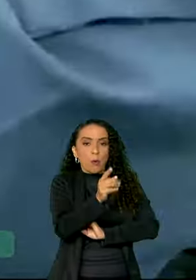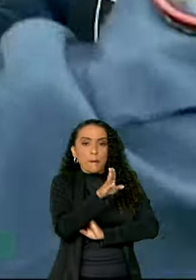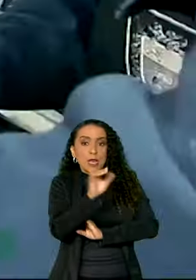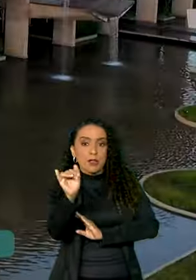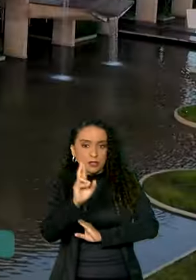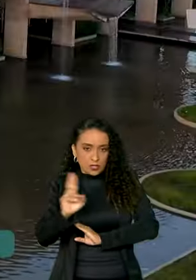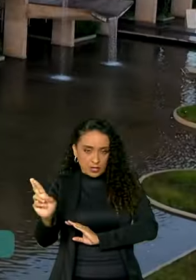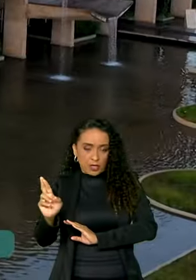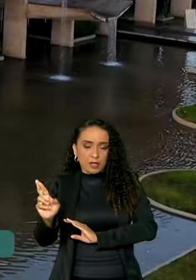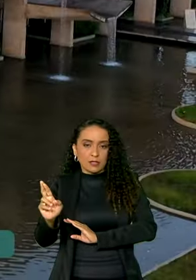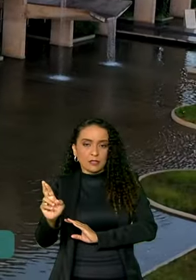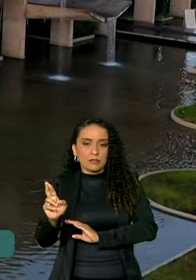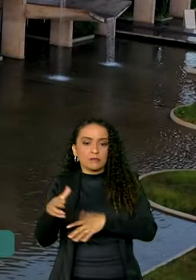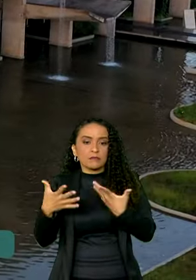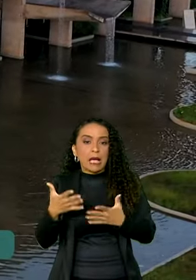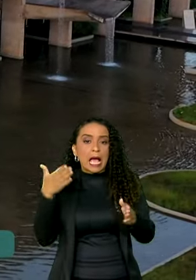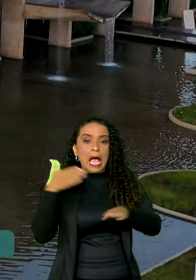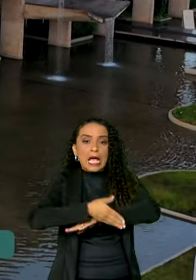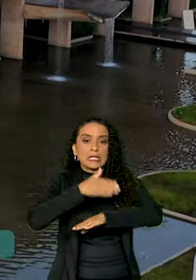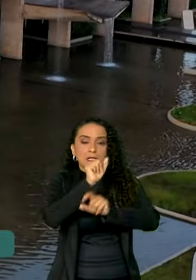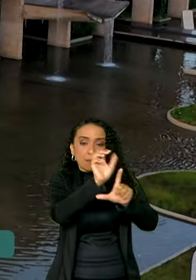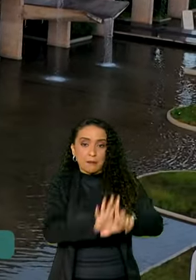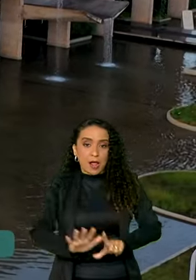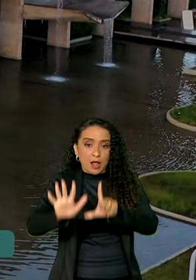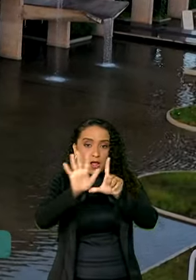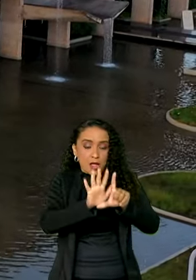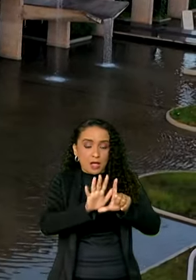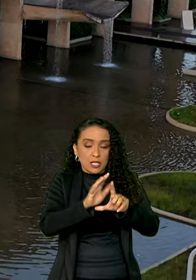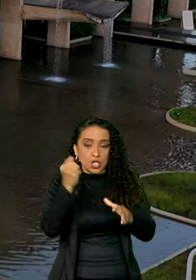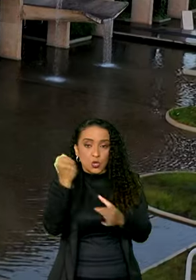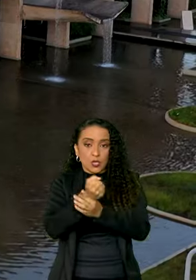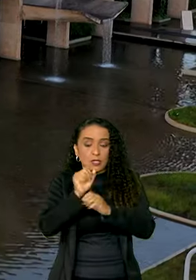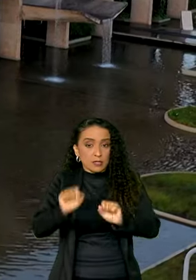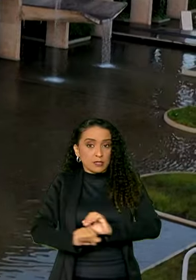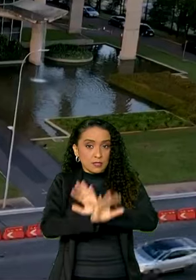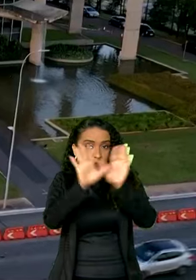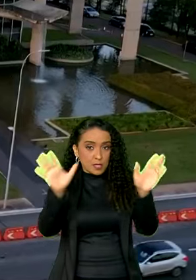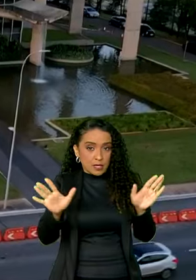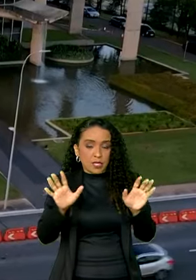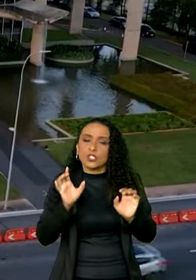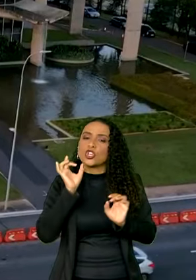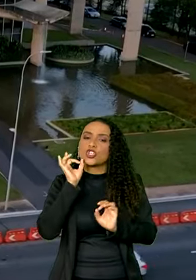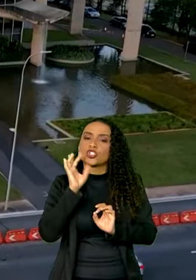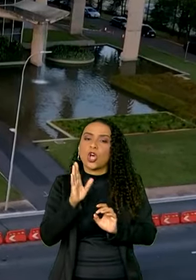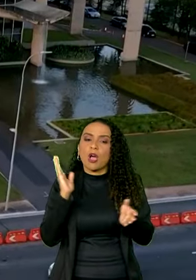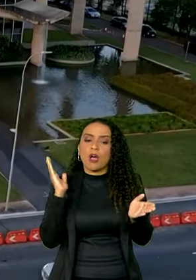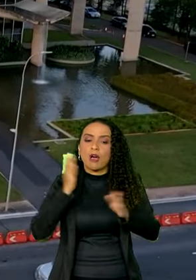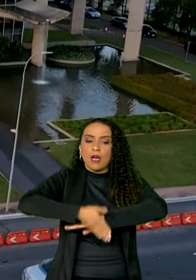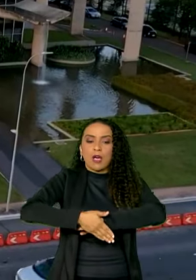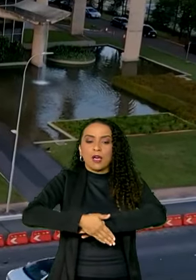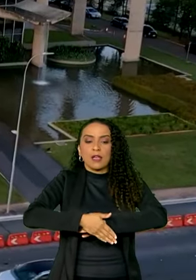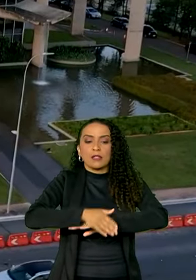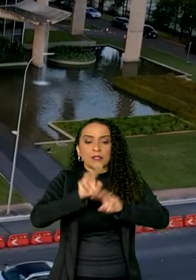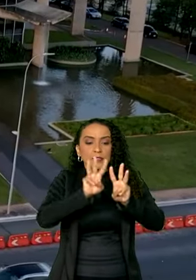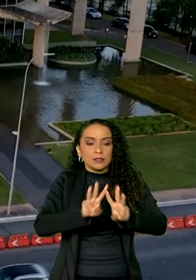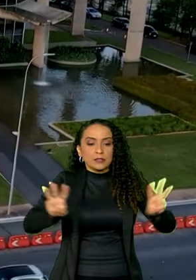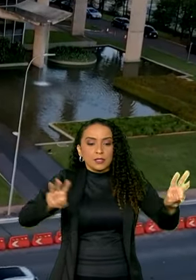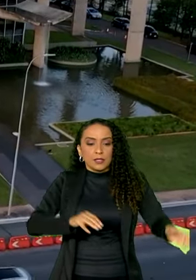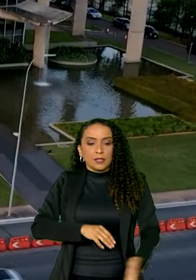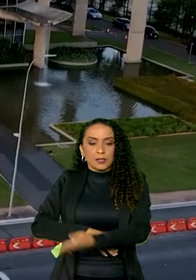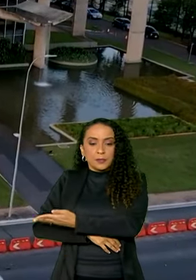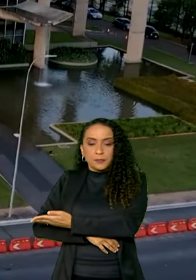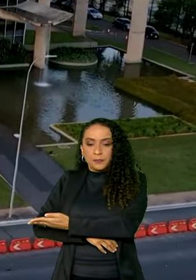reais. Para acessar a plataforma Segurança Transparente, basta entrar no endereço do